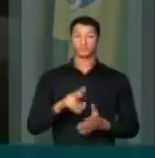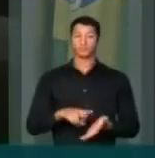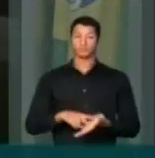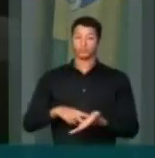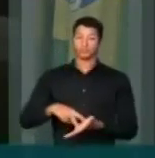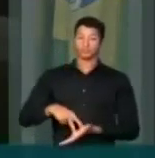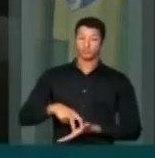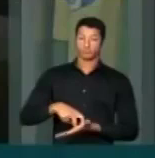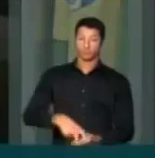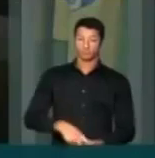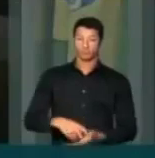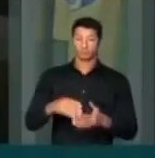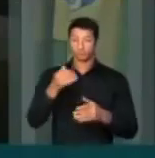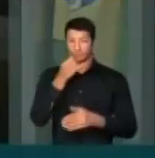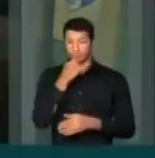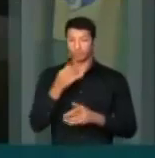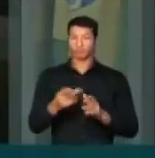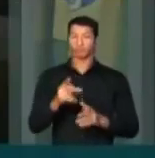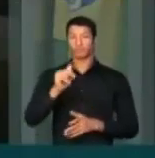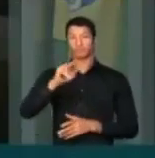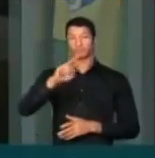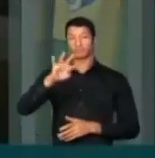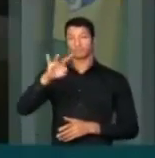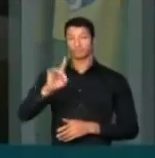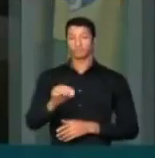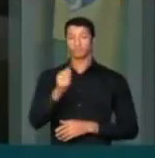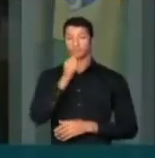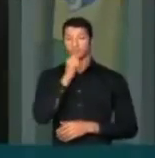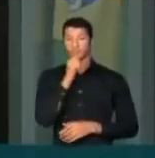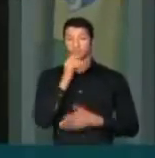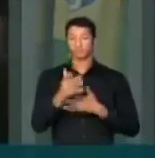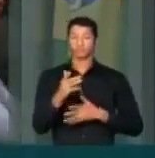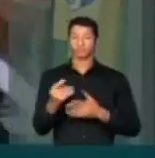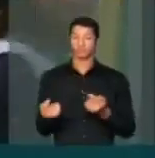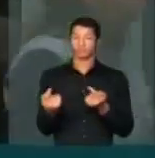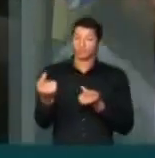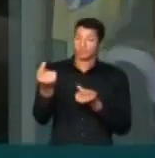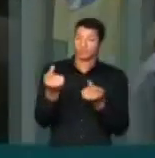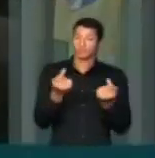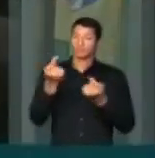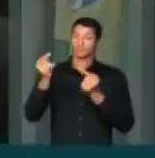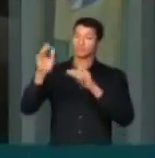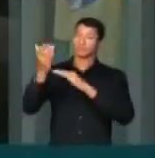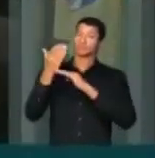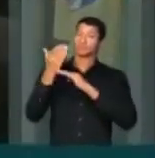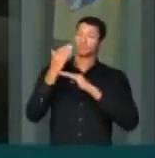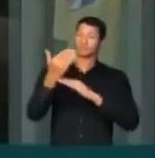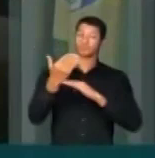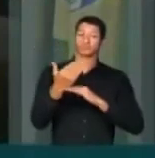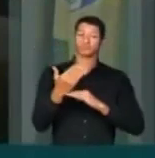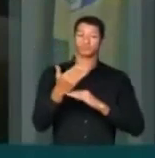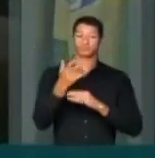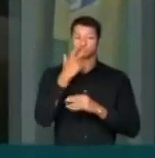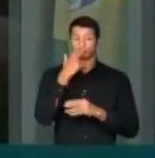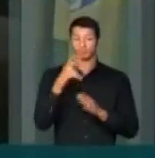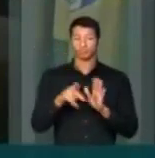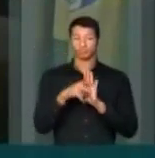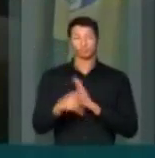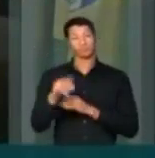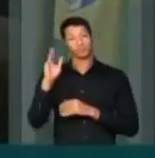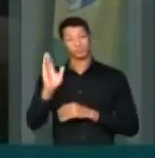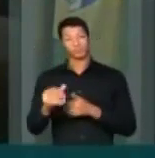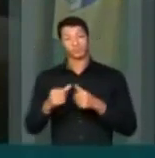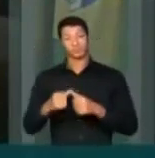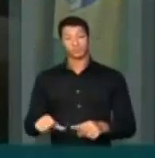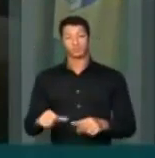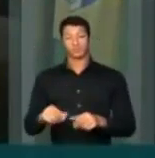joelhos, os partidos ainda querendo um pedaço do butim, da carniça que já